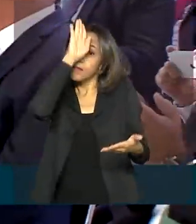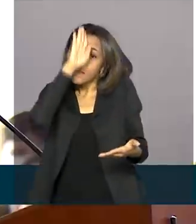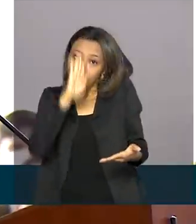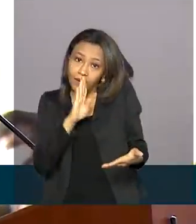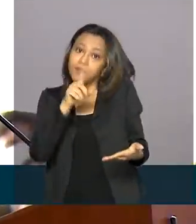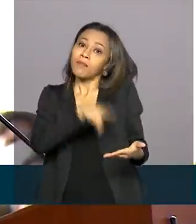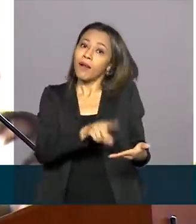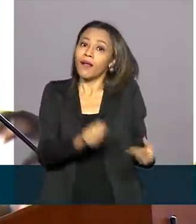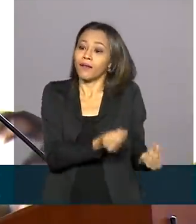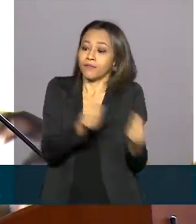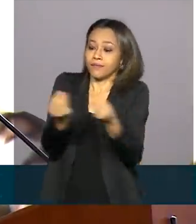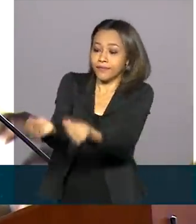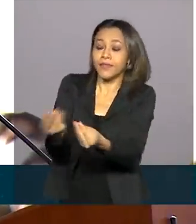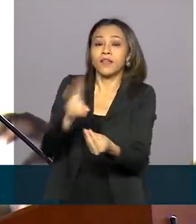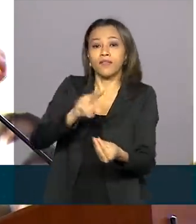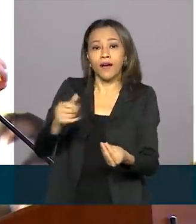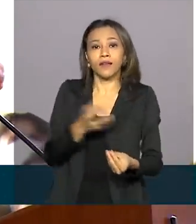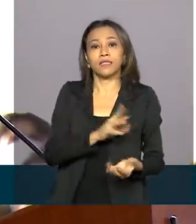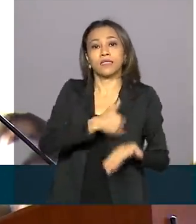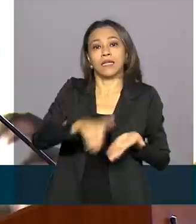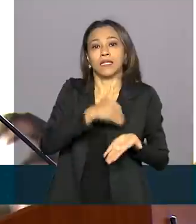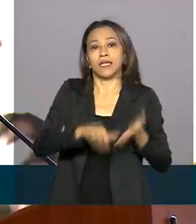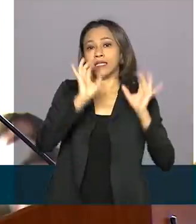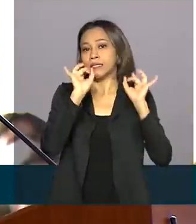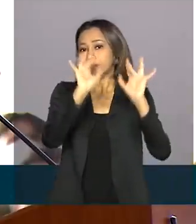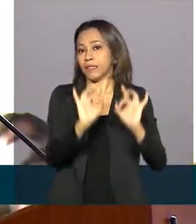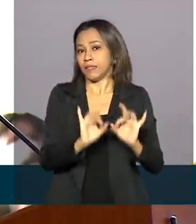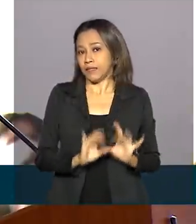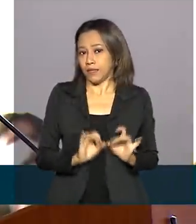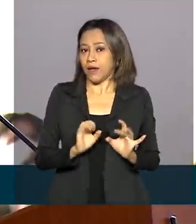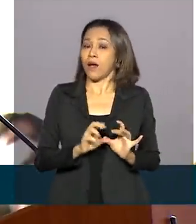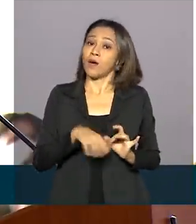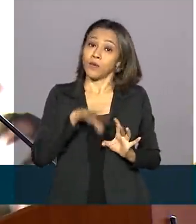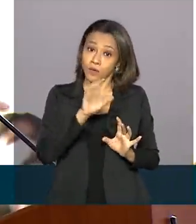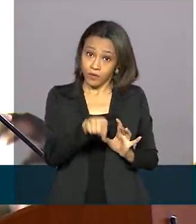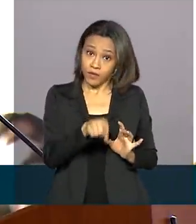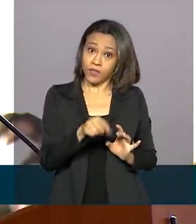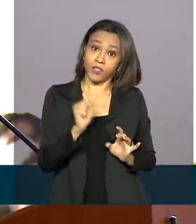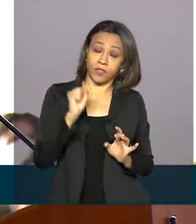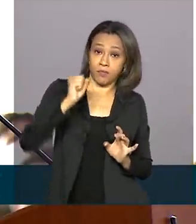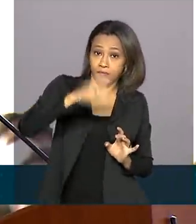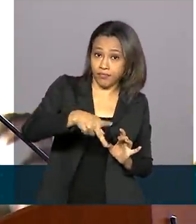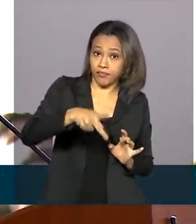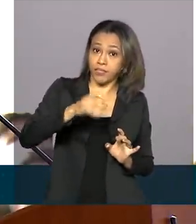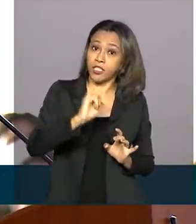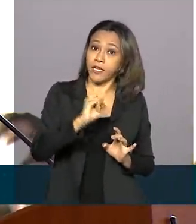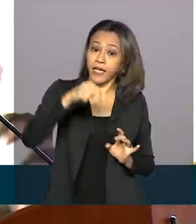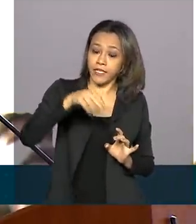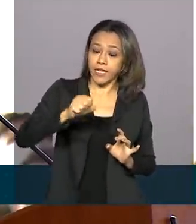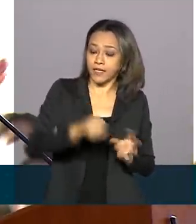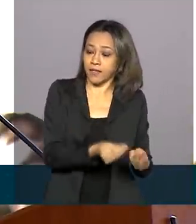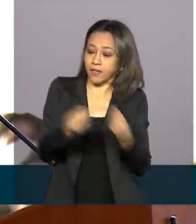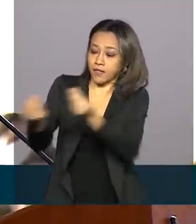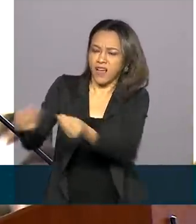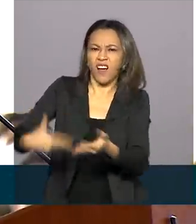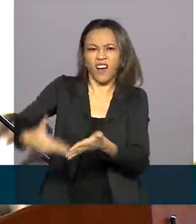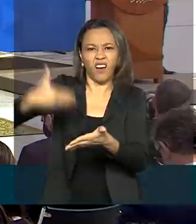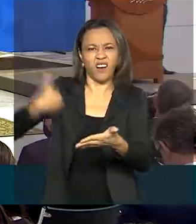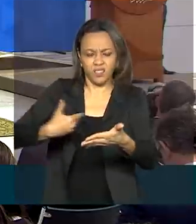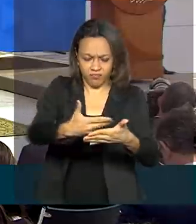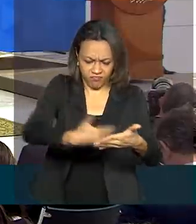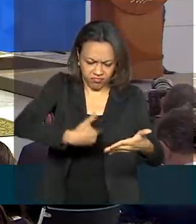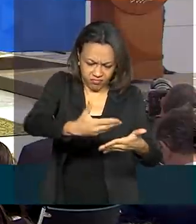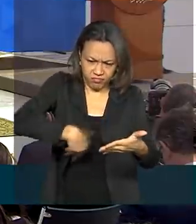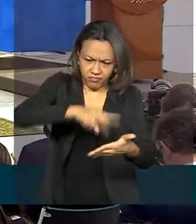disponibilizada pela Secretaria Especial de Previdência e Trabalho. Antes, ele tinha que preencher vários planos e formulários.